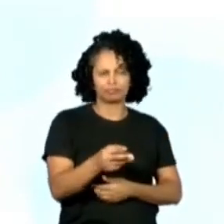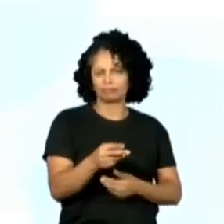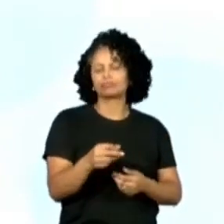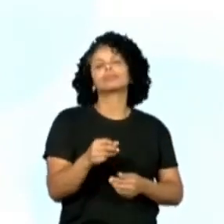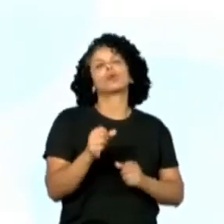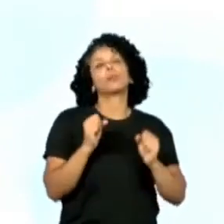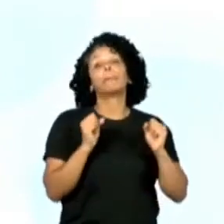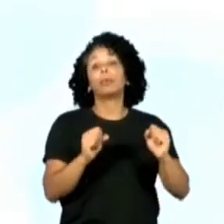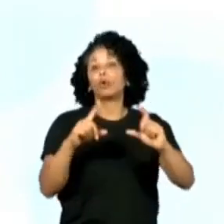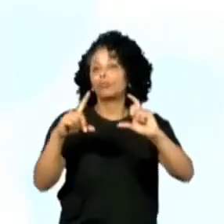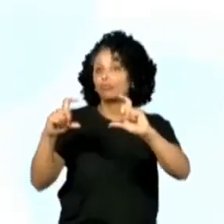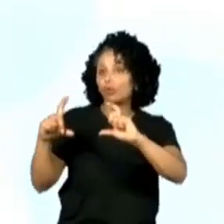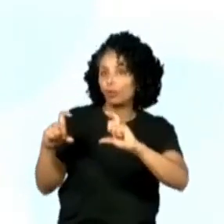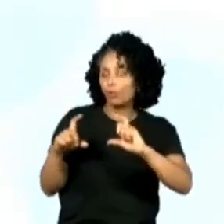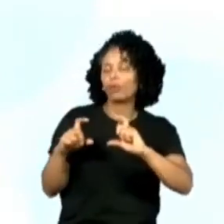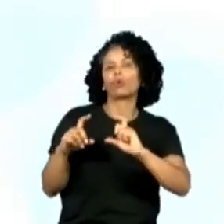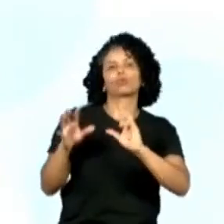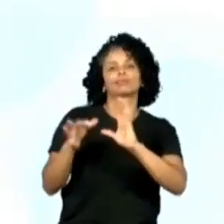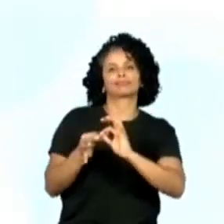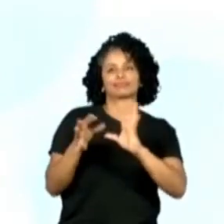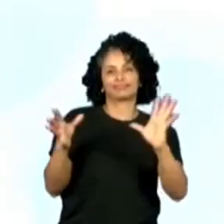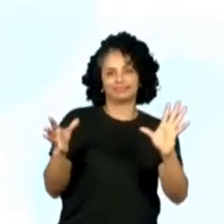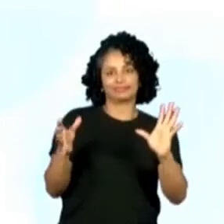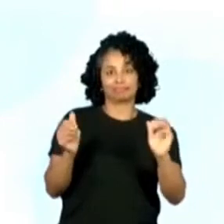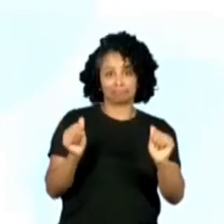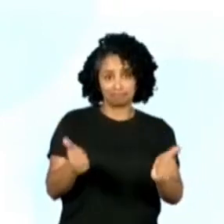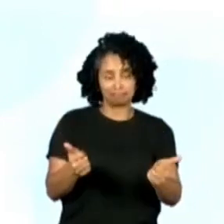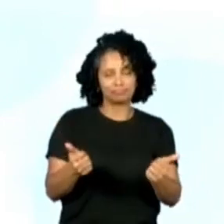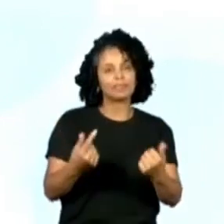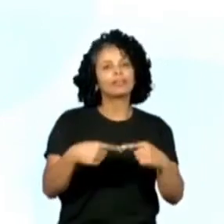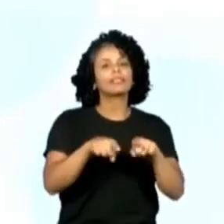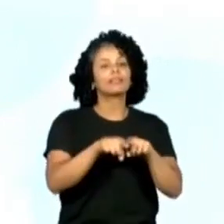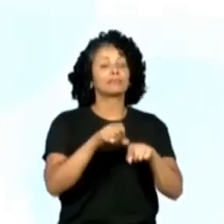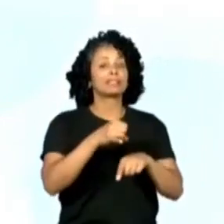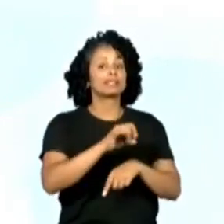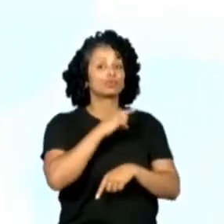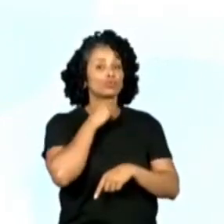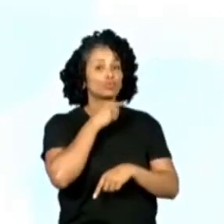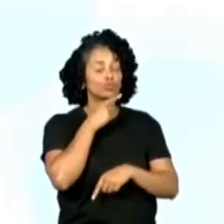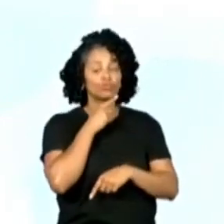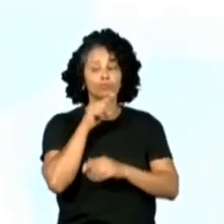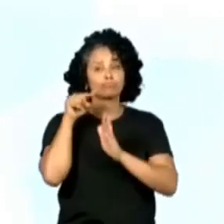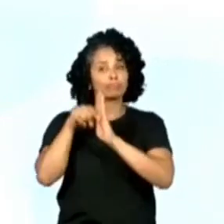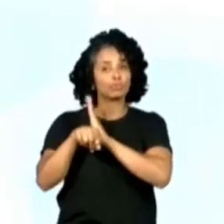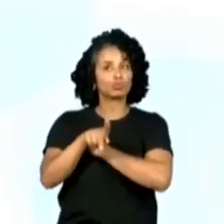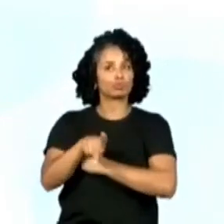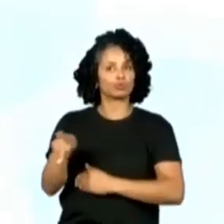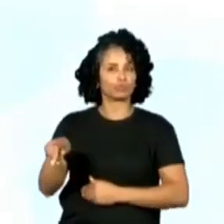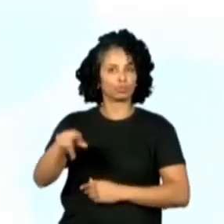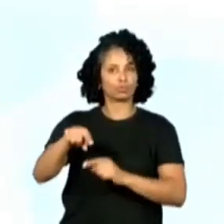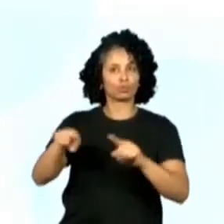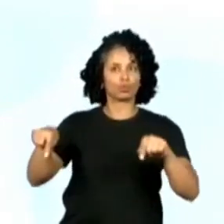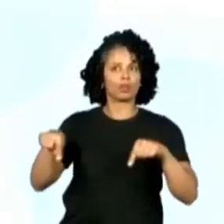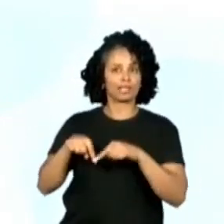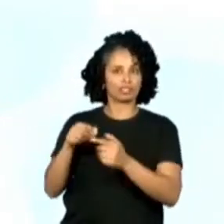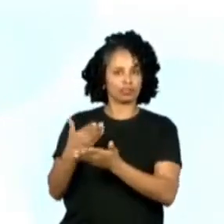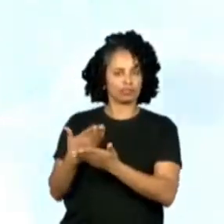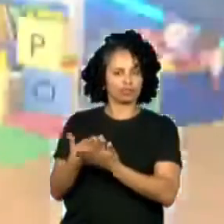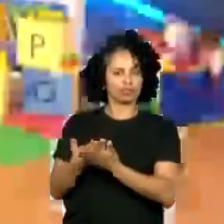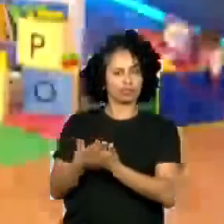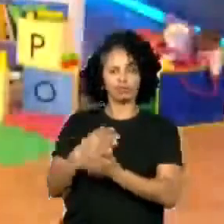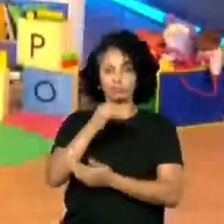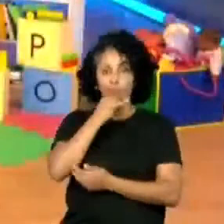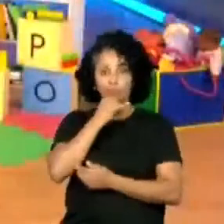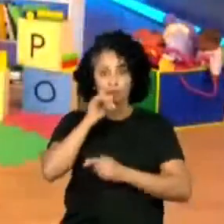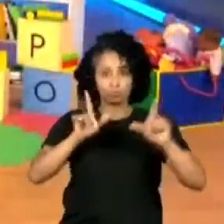foto da TV ou faça print. Isso mesmo. Tire também as dúvidas com o seu professor aí da sala de aula. Então, você assistiu a nossa aula